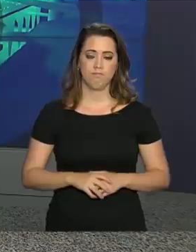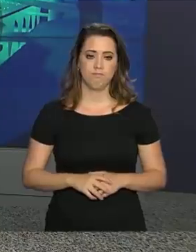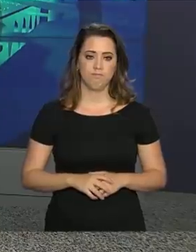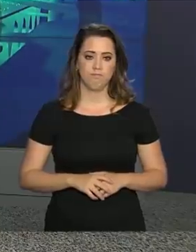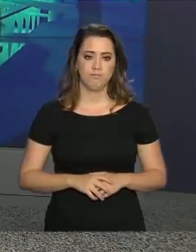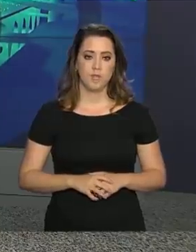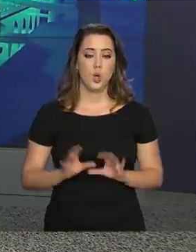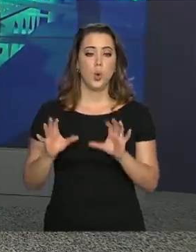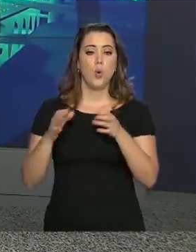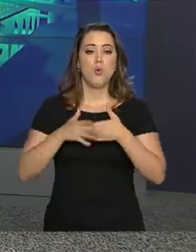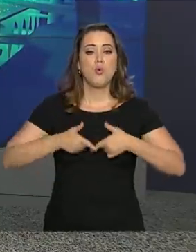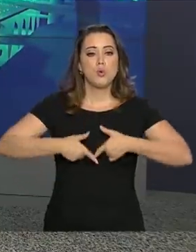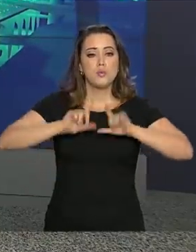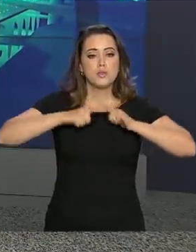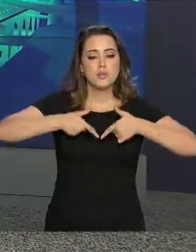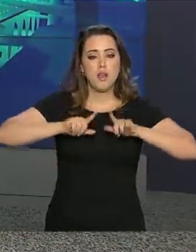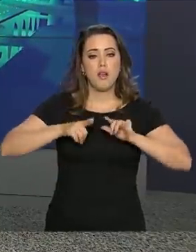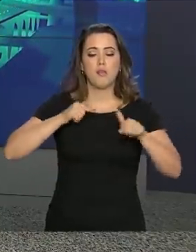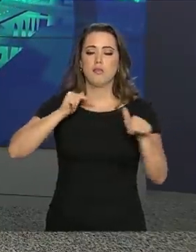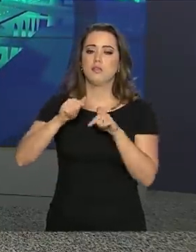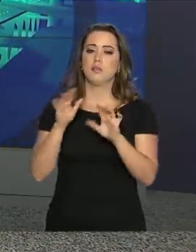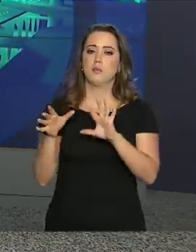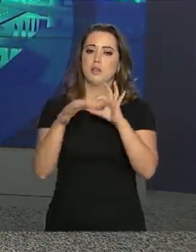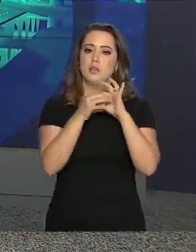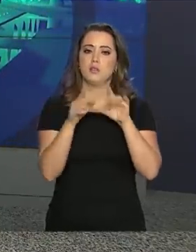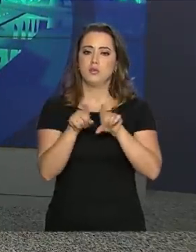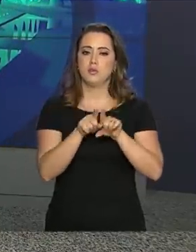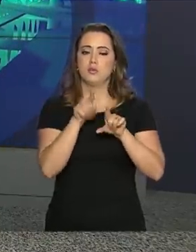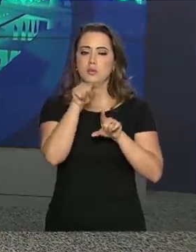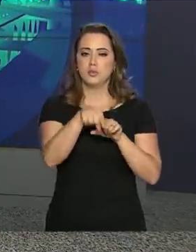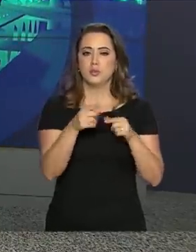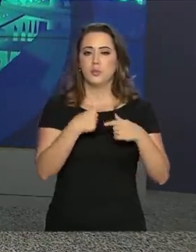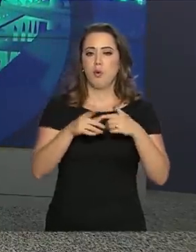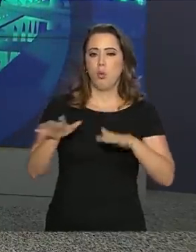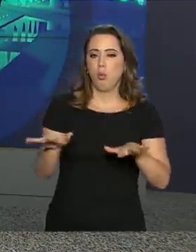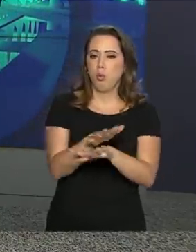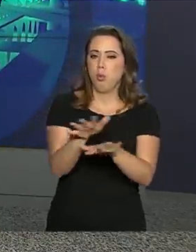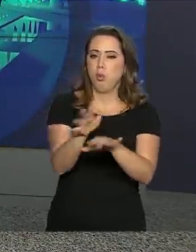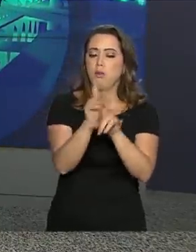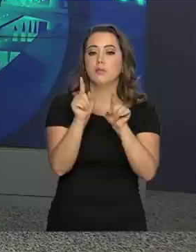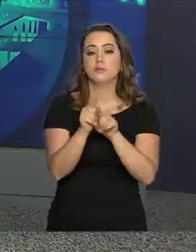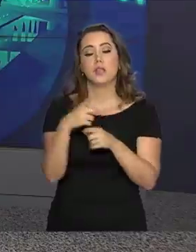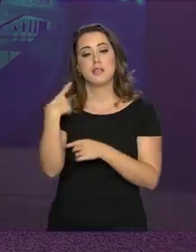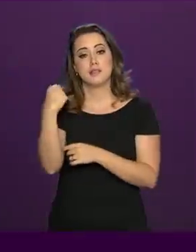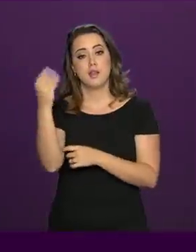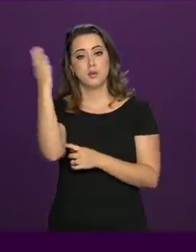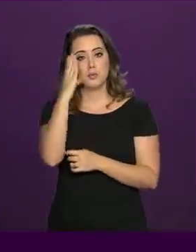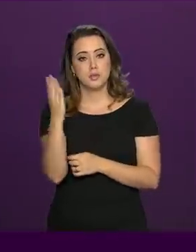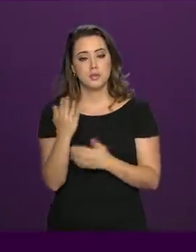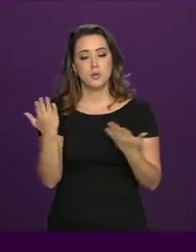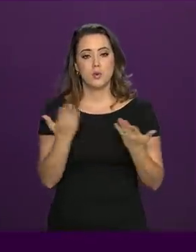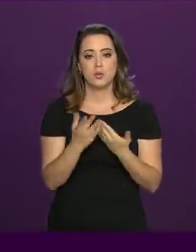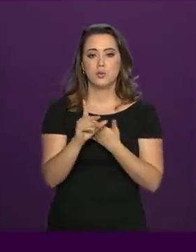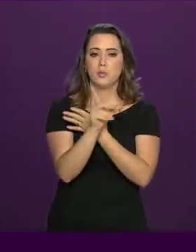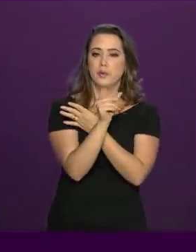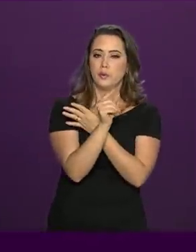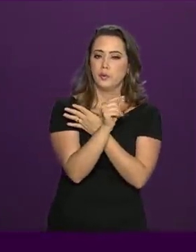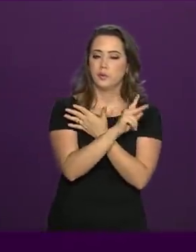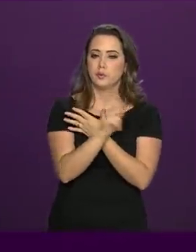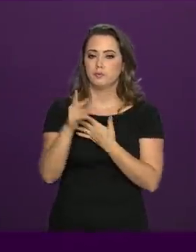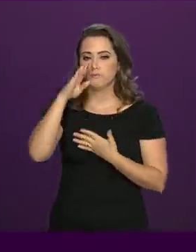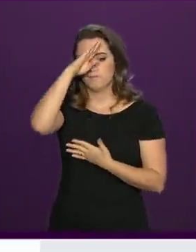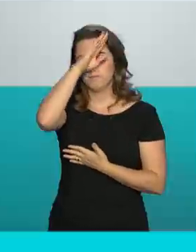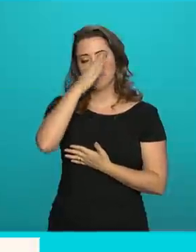resgate das vítimas do rompimento da barragem da Vale, deixaram o Brasil hoje. Pelo Twitter, o presidente Jair Bolsonaro